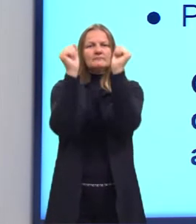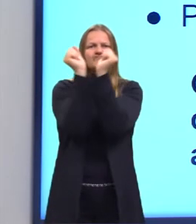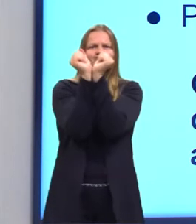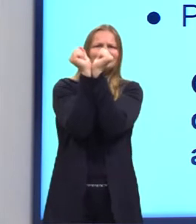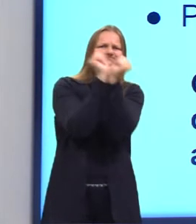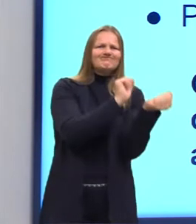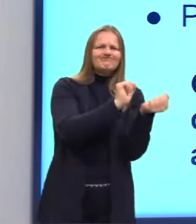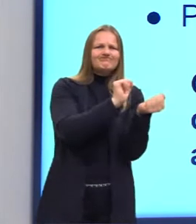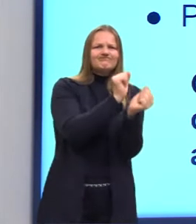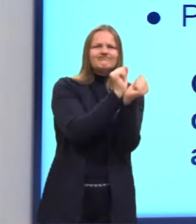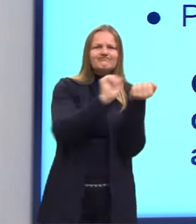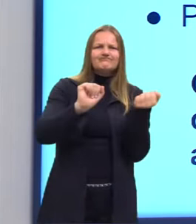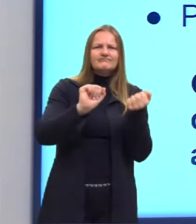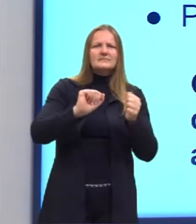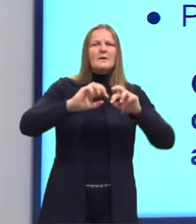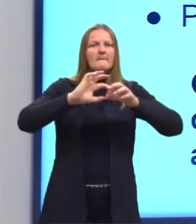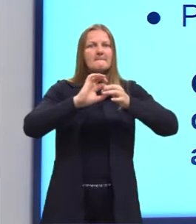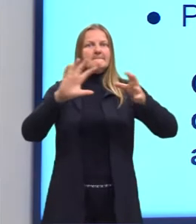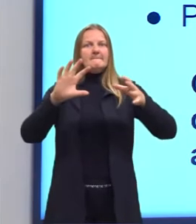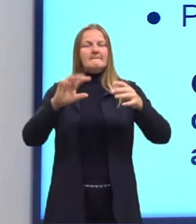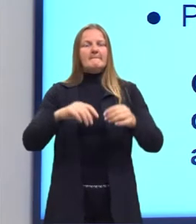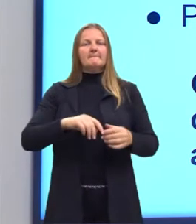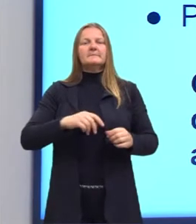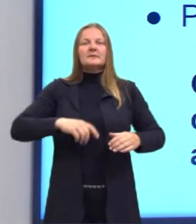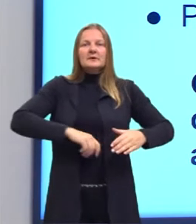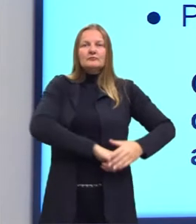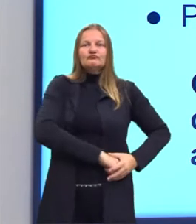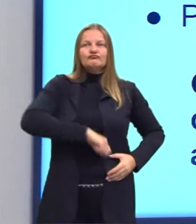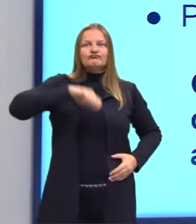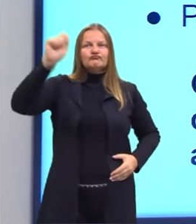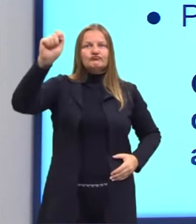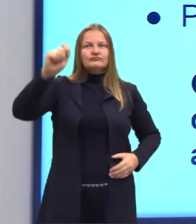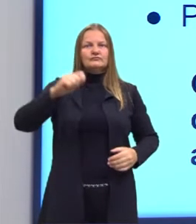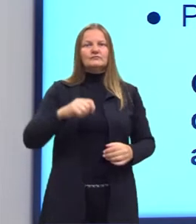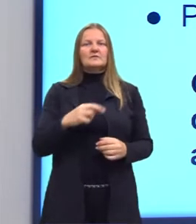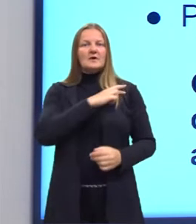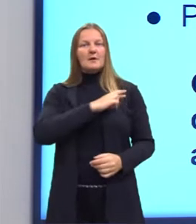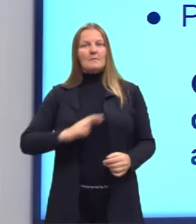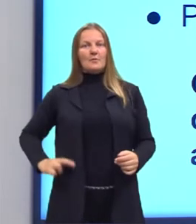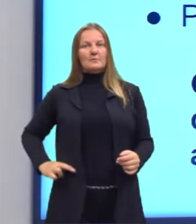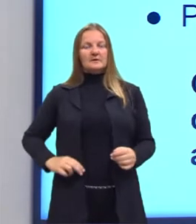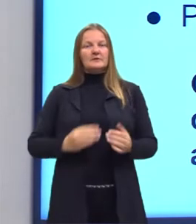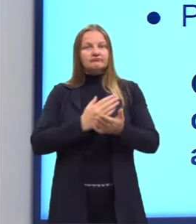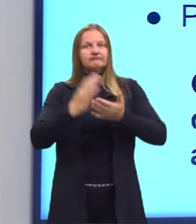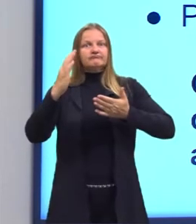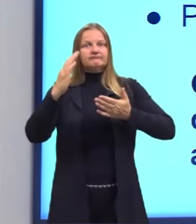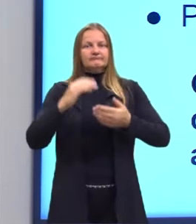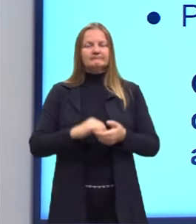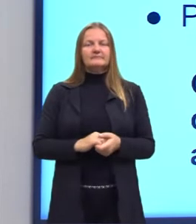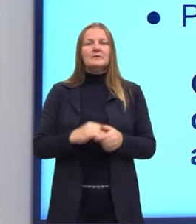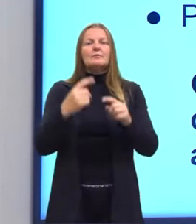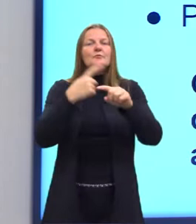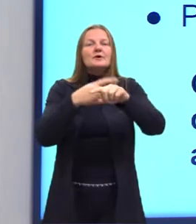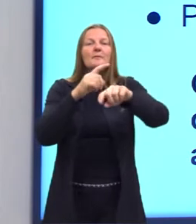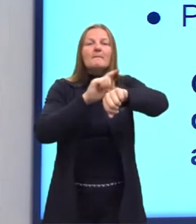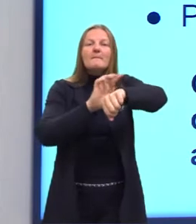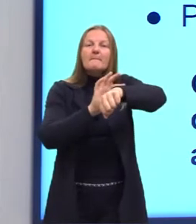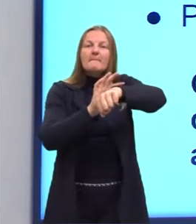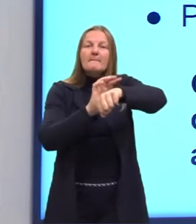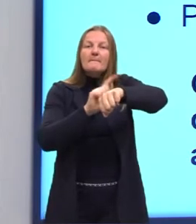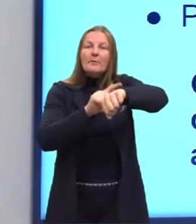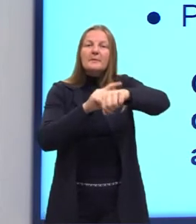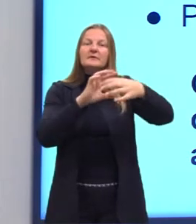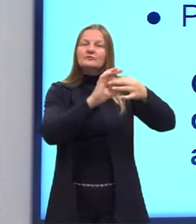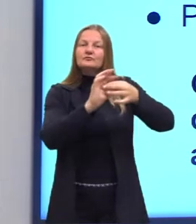escravatura, proclamação da república. Então, assim, o contexto histórico é o mesmo do realismo, porque estão ocorrendo ao mesmo